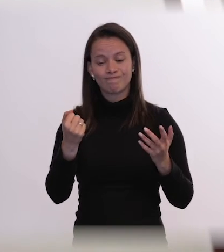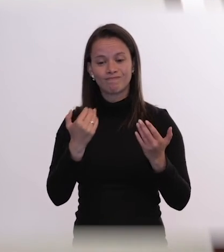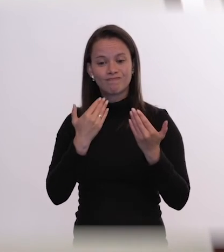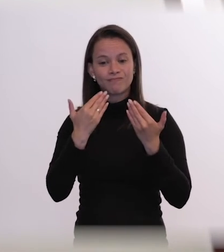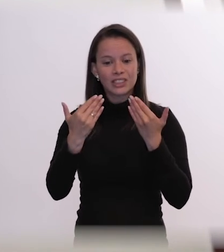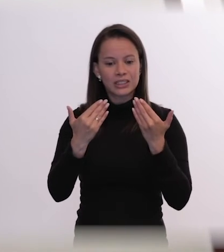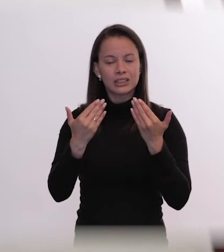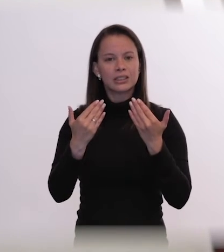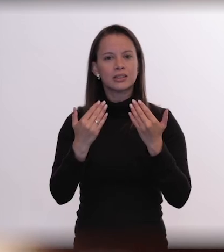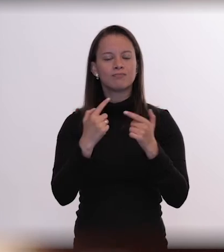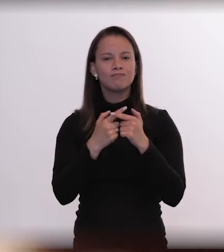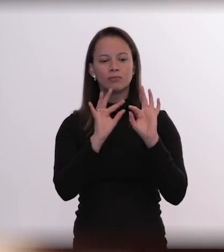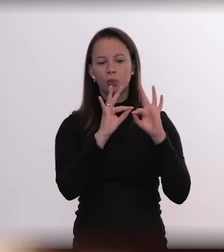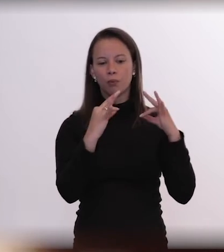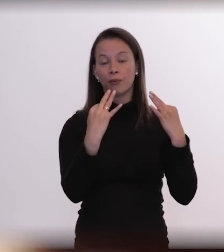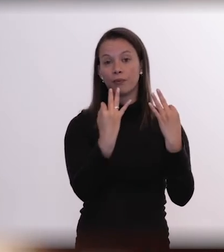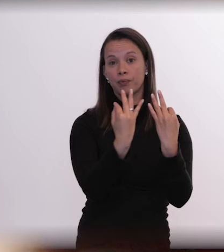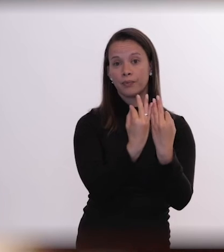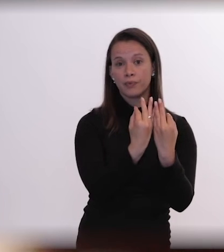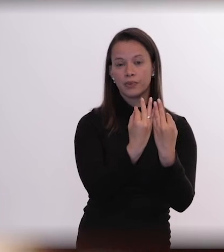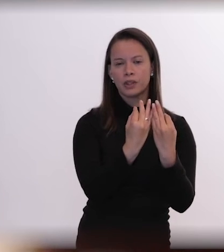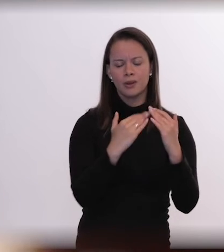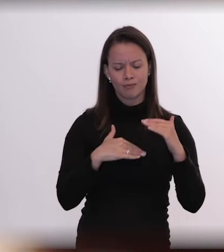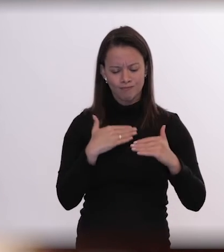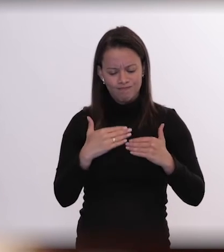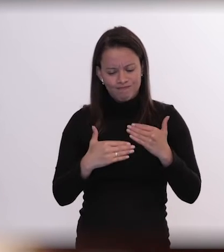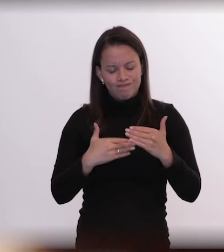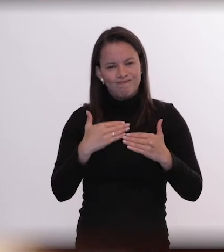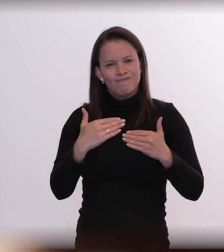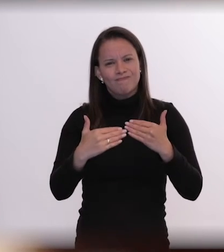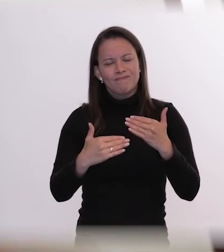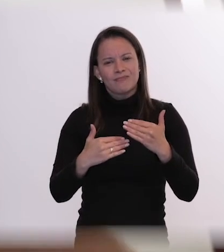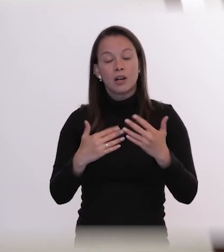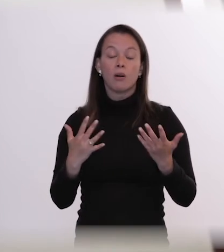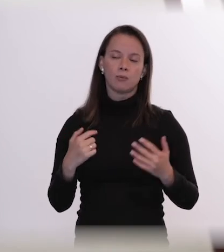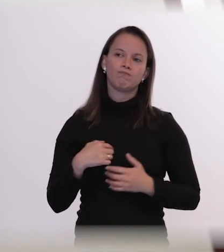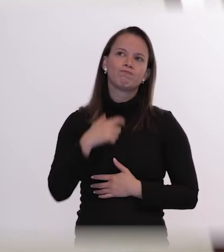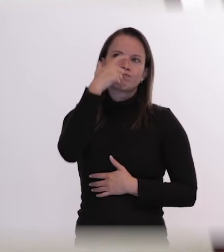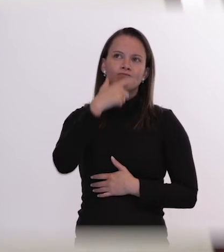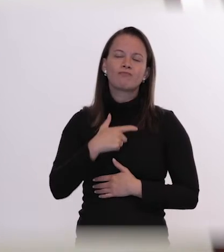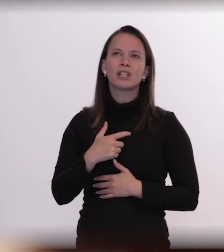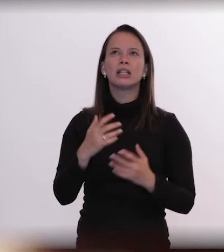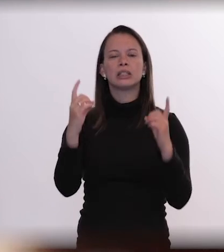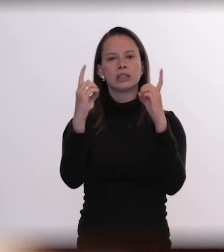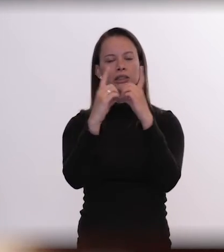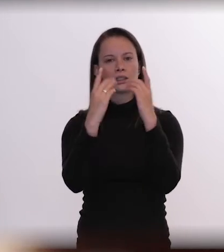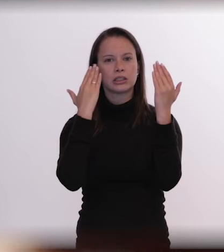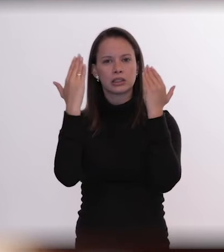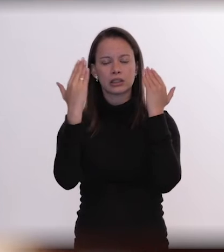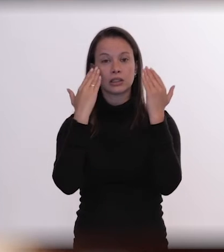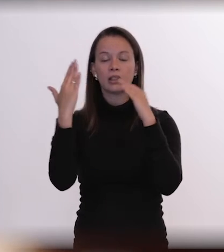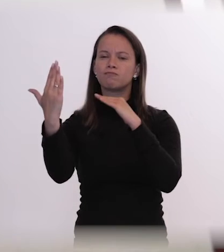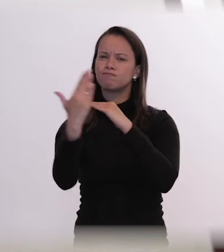aos familiares embutados eles passam por vários processos e graças a Deus o acompanhamento psicológico ajudam